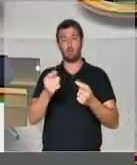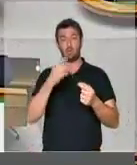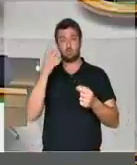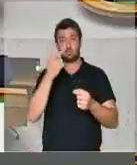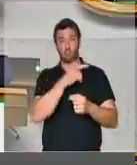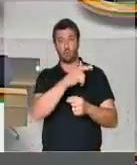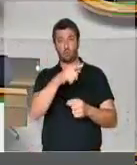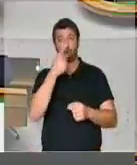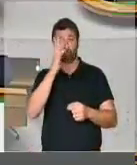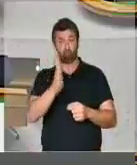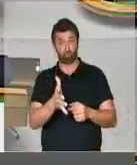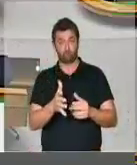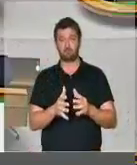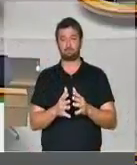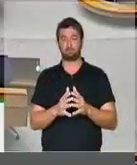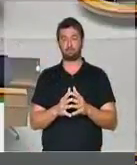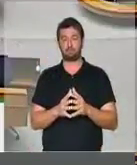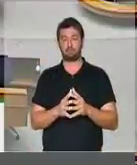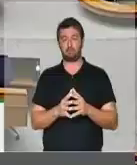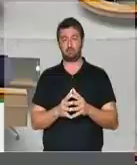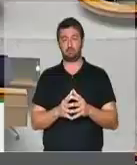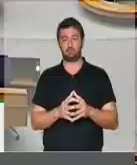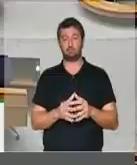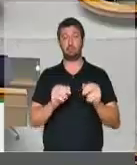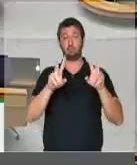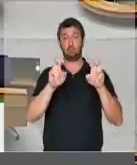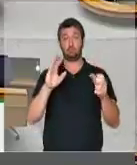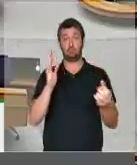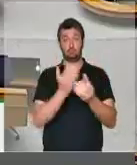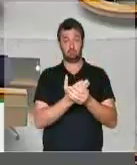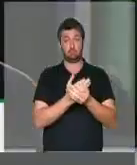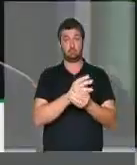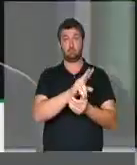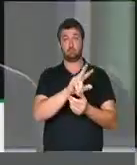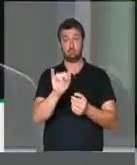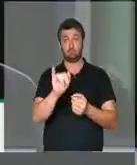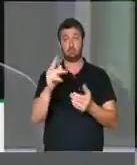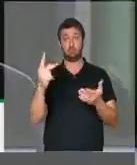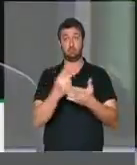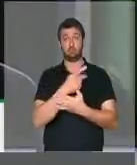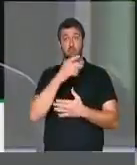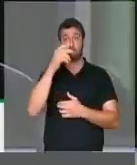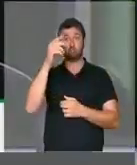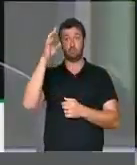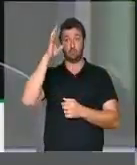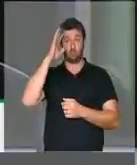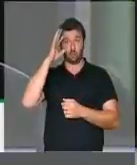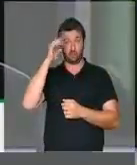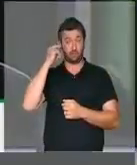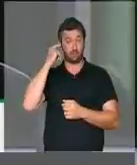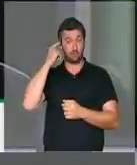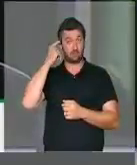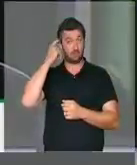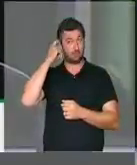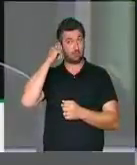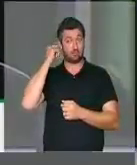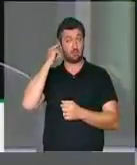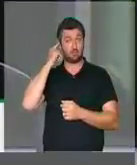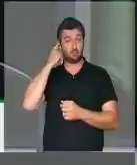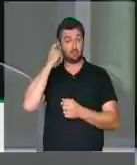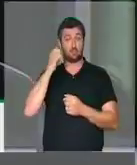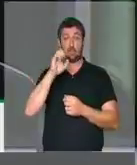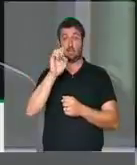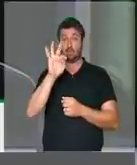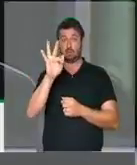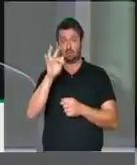afirmaram sobre o julgamento que ocorrerá no próximo quarta-feira, uma dia, em que o